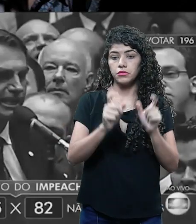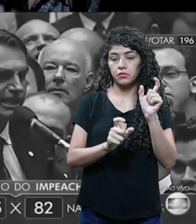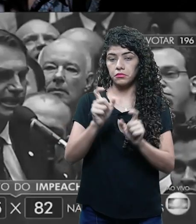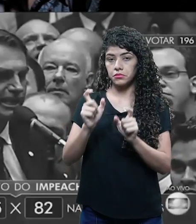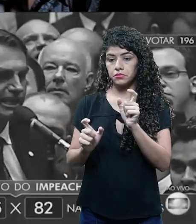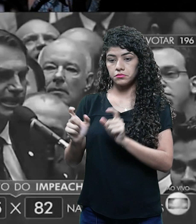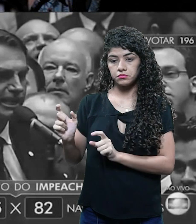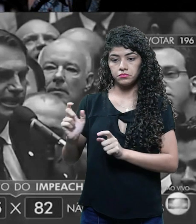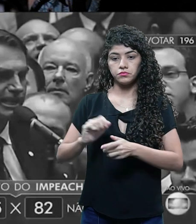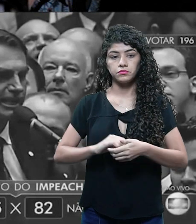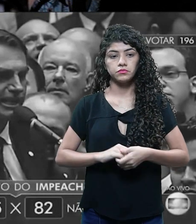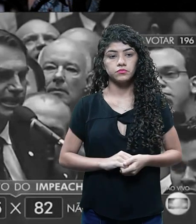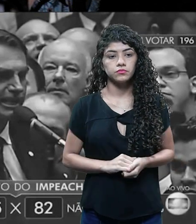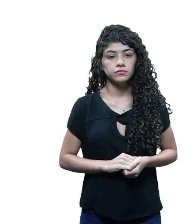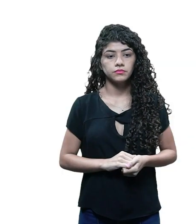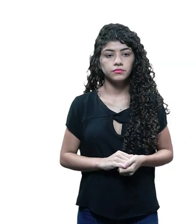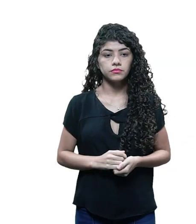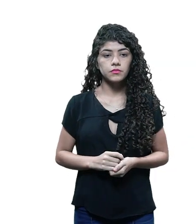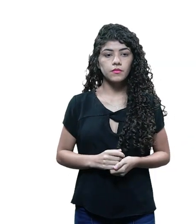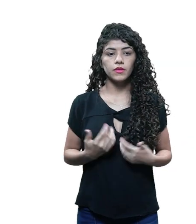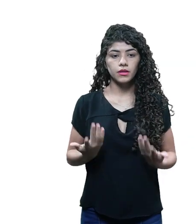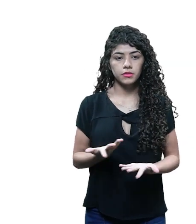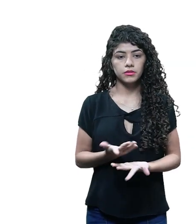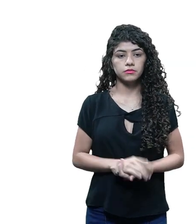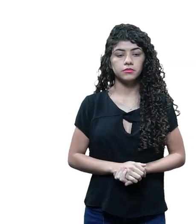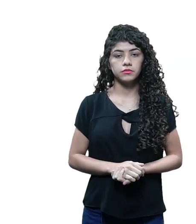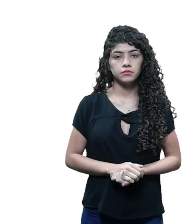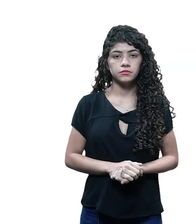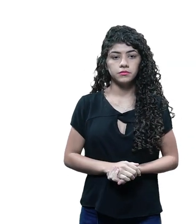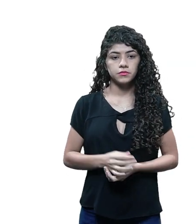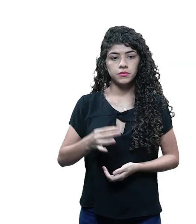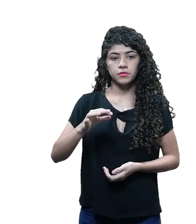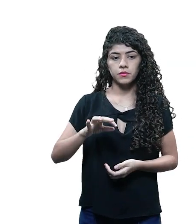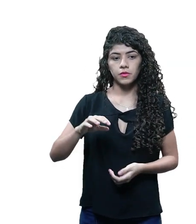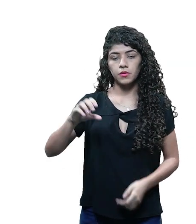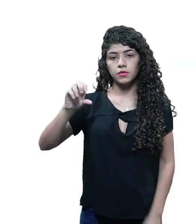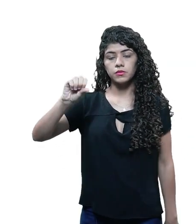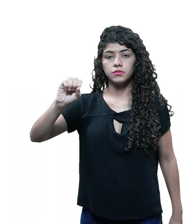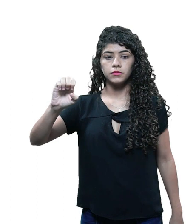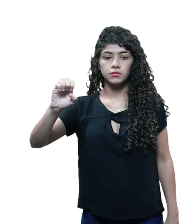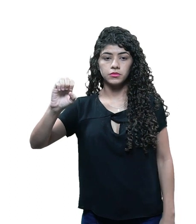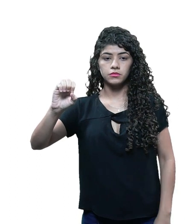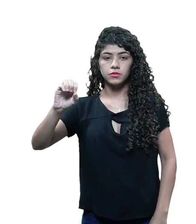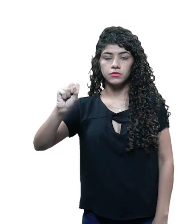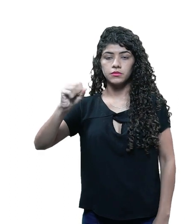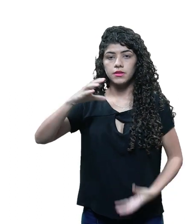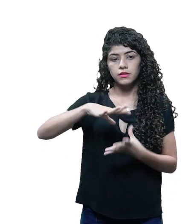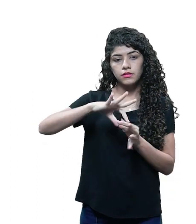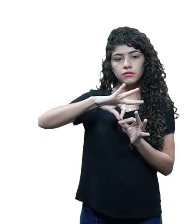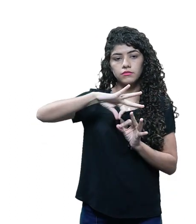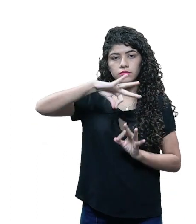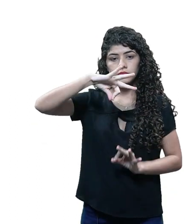cada um desses filmes. Mais uma storyline. Espíritos no limbo dialogam sobre